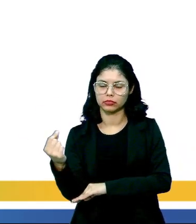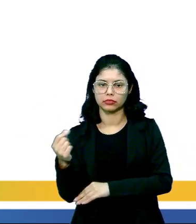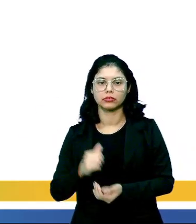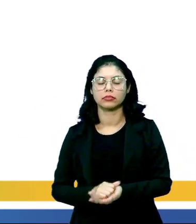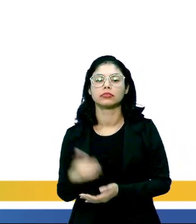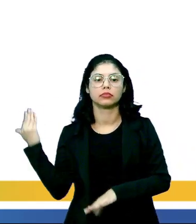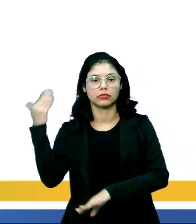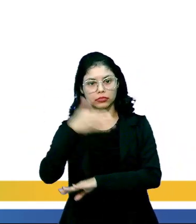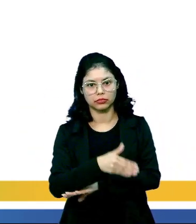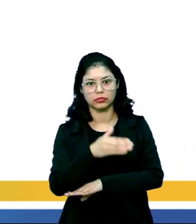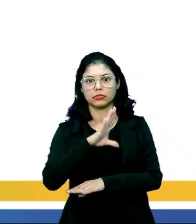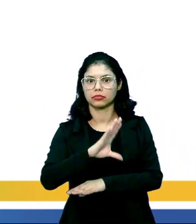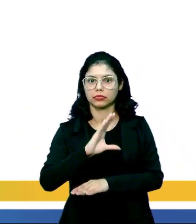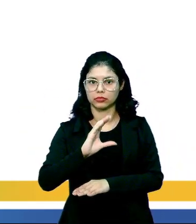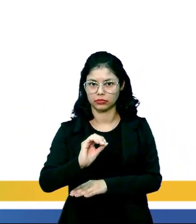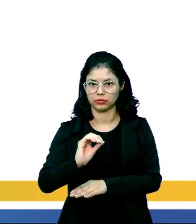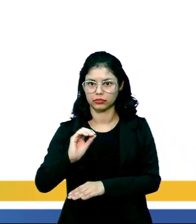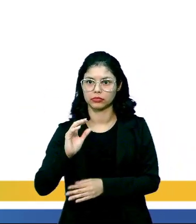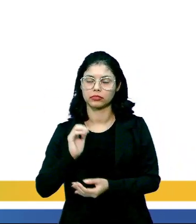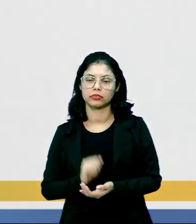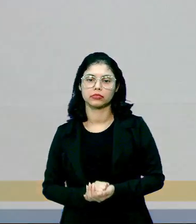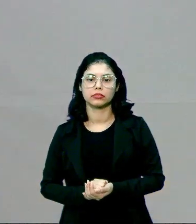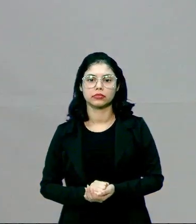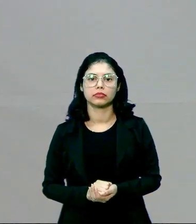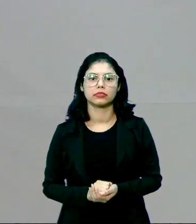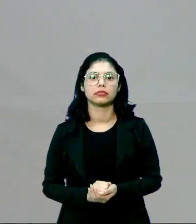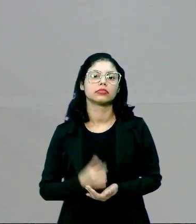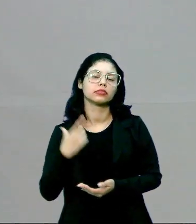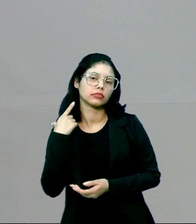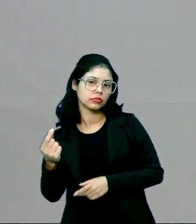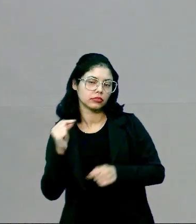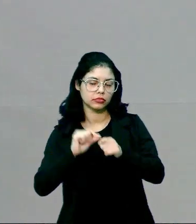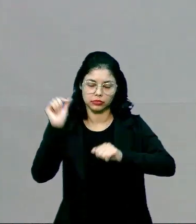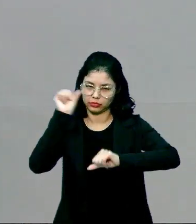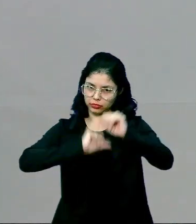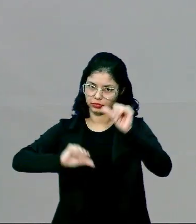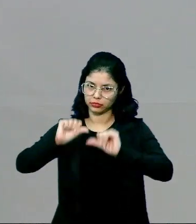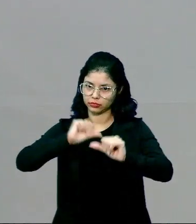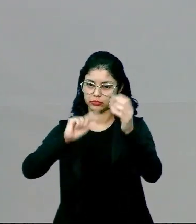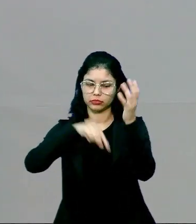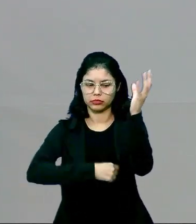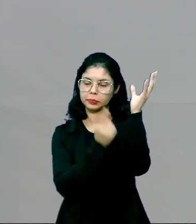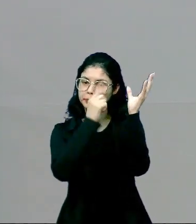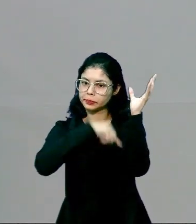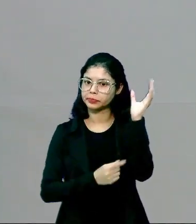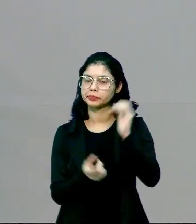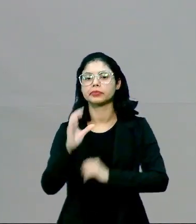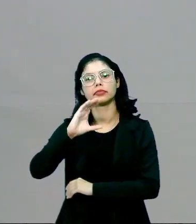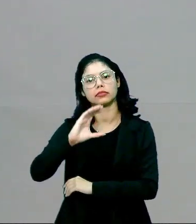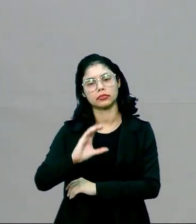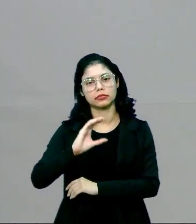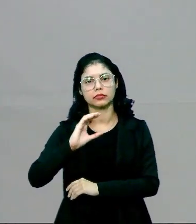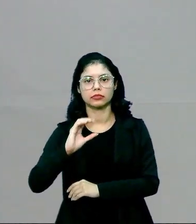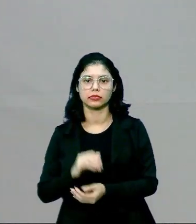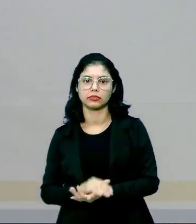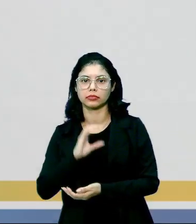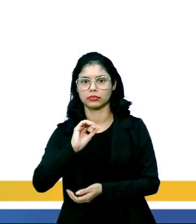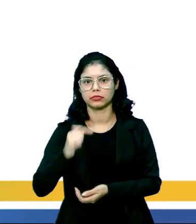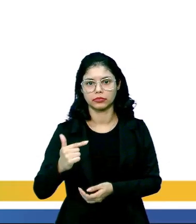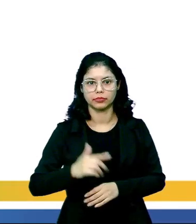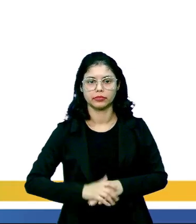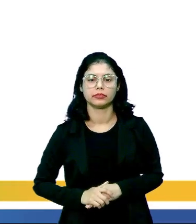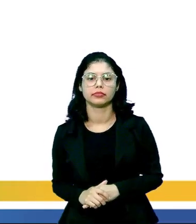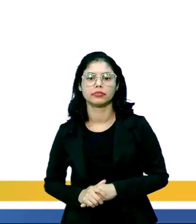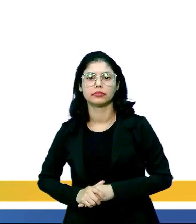Ou, perdão, entra gás carbônico, tá? Para poder fazer a fotossíntese, vai sair o quê? Gás oxigênio.